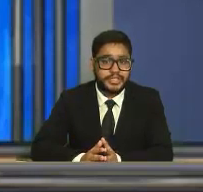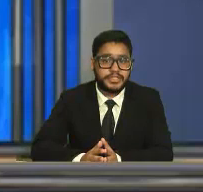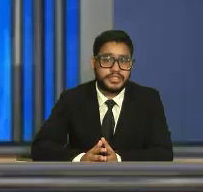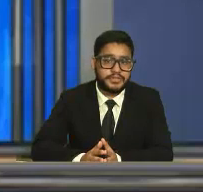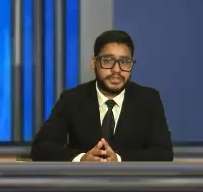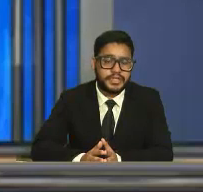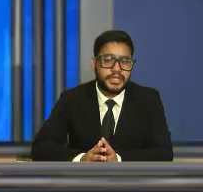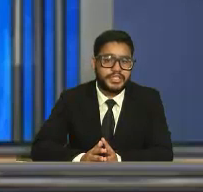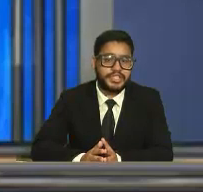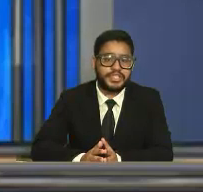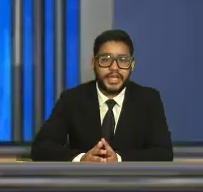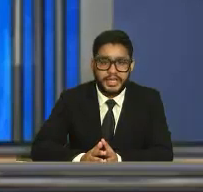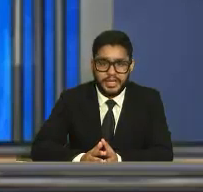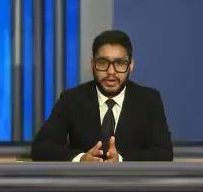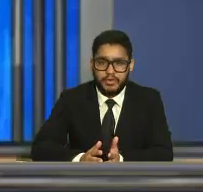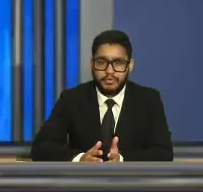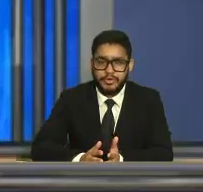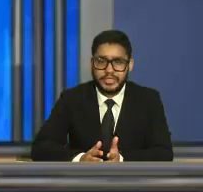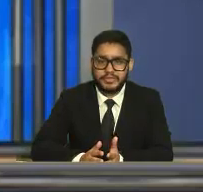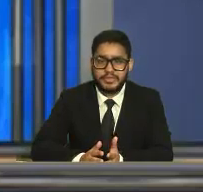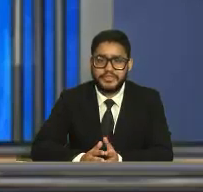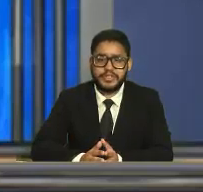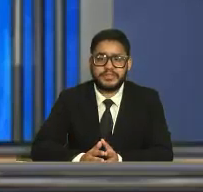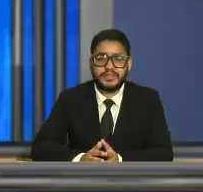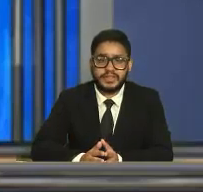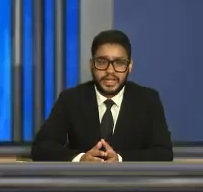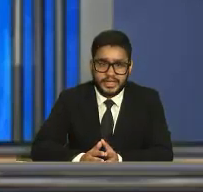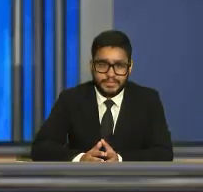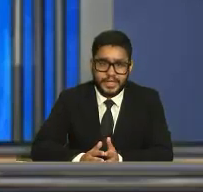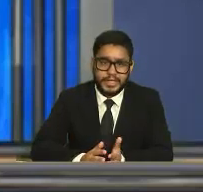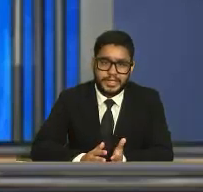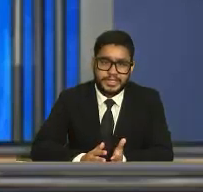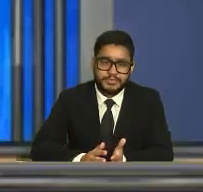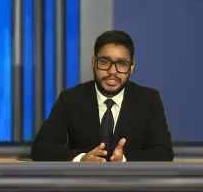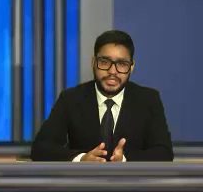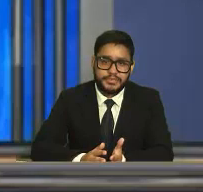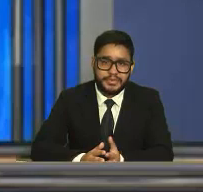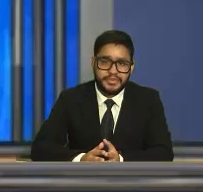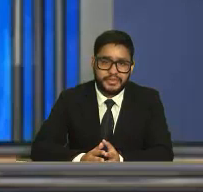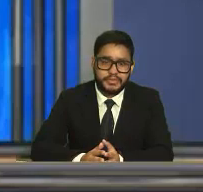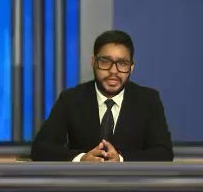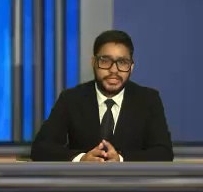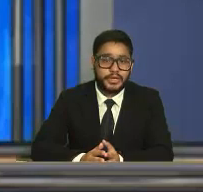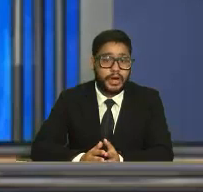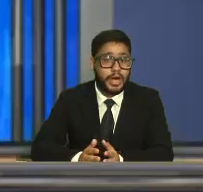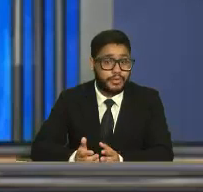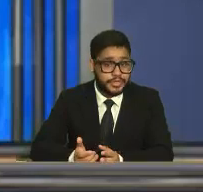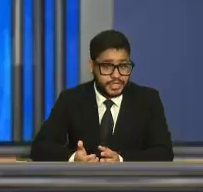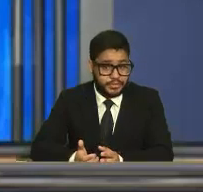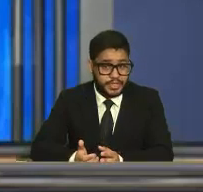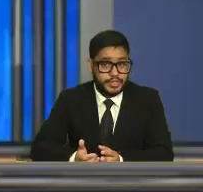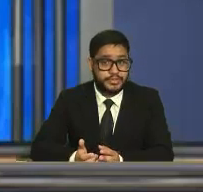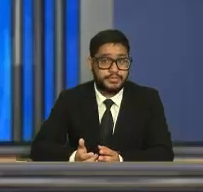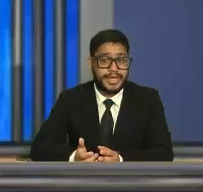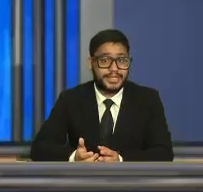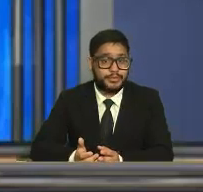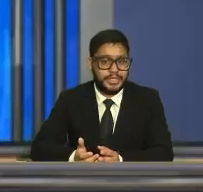medidas restritivas e de higiene, conforme a orientação da Vigilância Sanitária. Dentre as medidas de prevenção estão álcool em